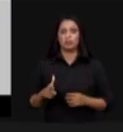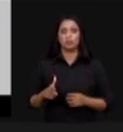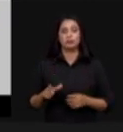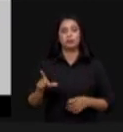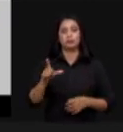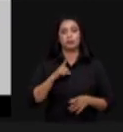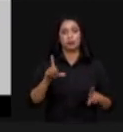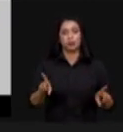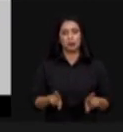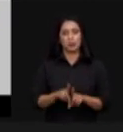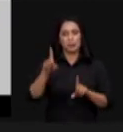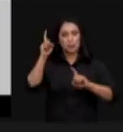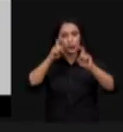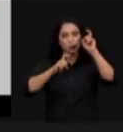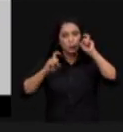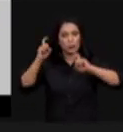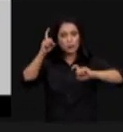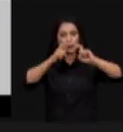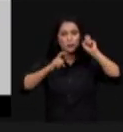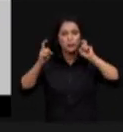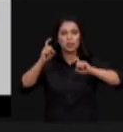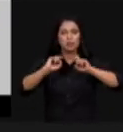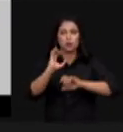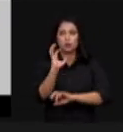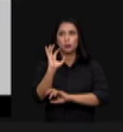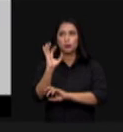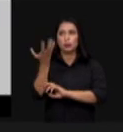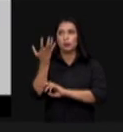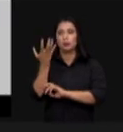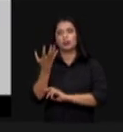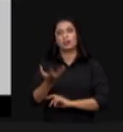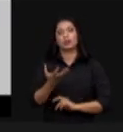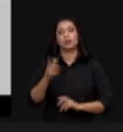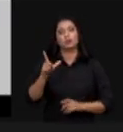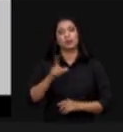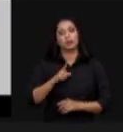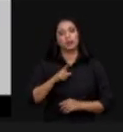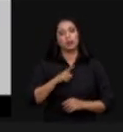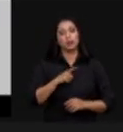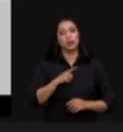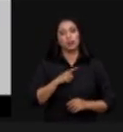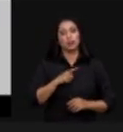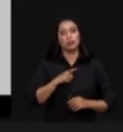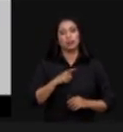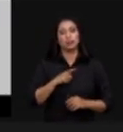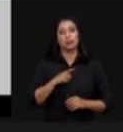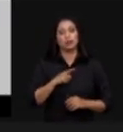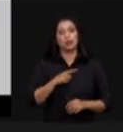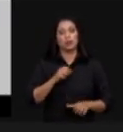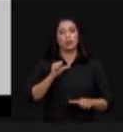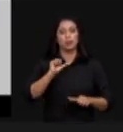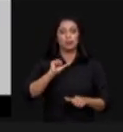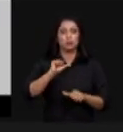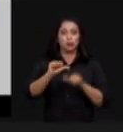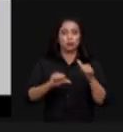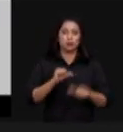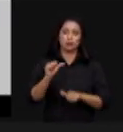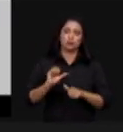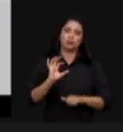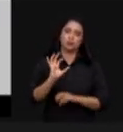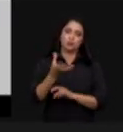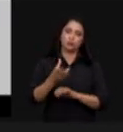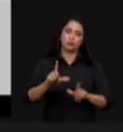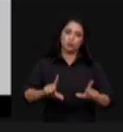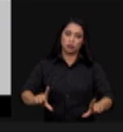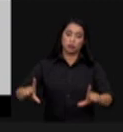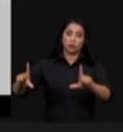recentemente com a preocupação da questão climática no que toca a relação com a mudança do clima então aqui no